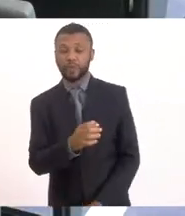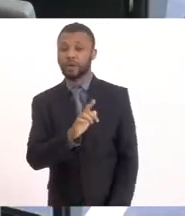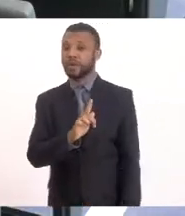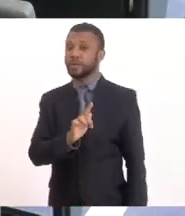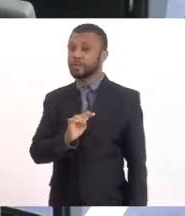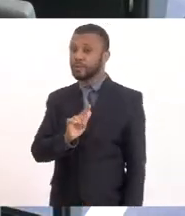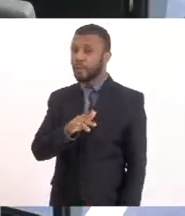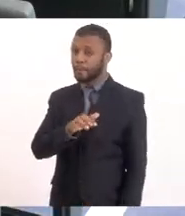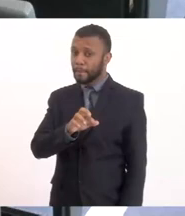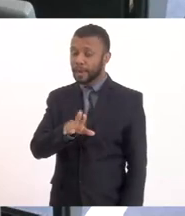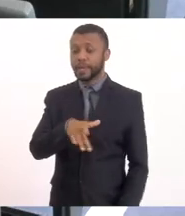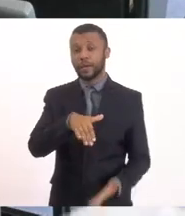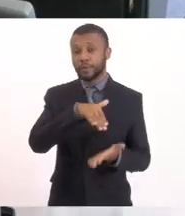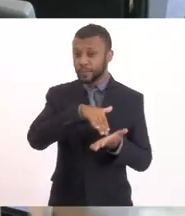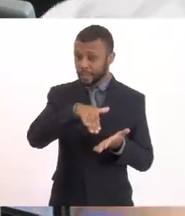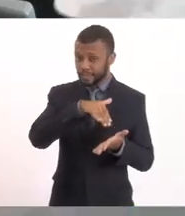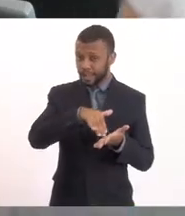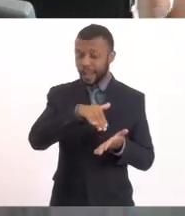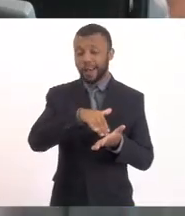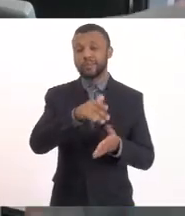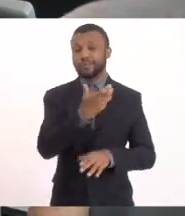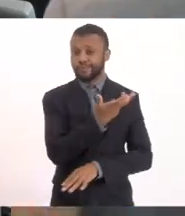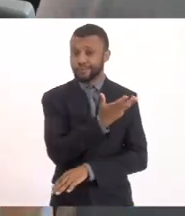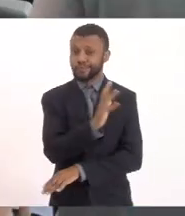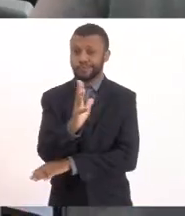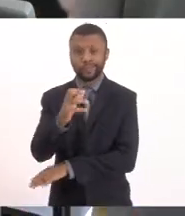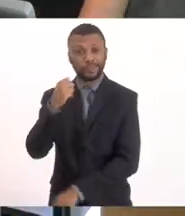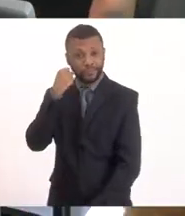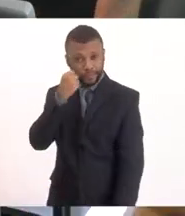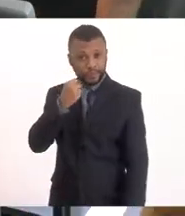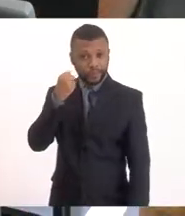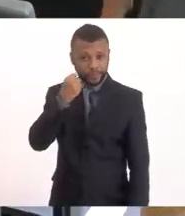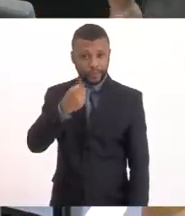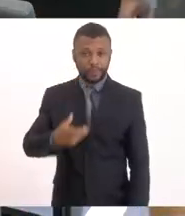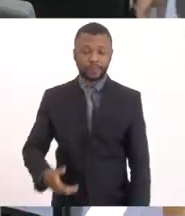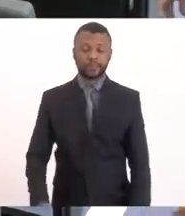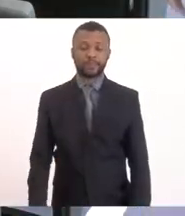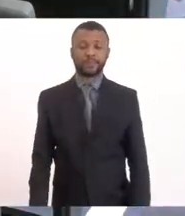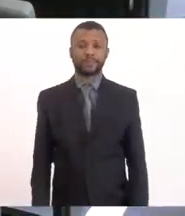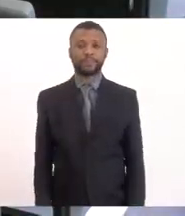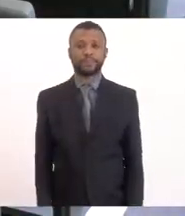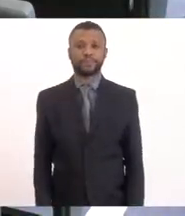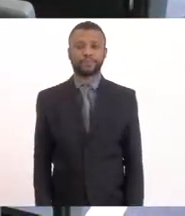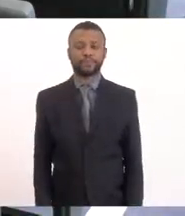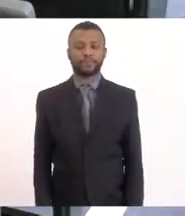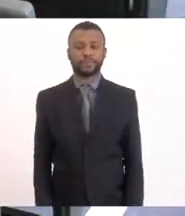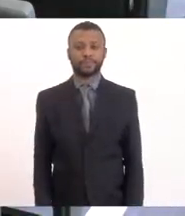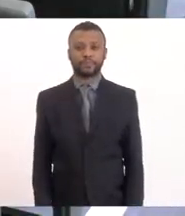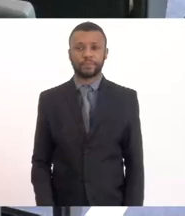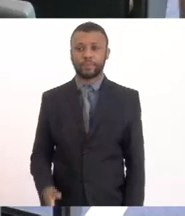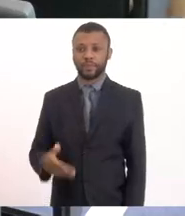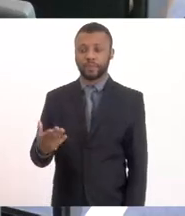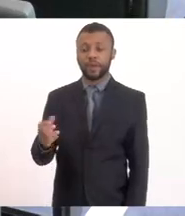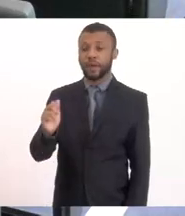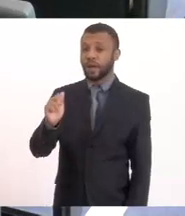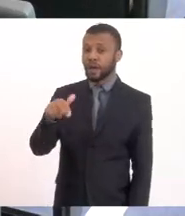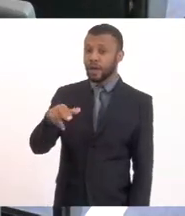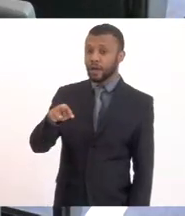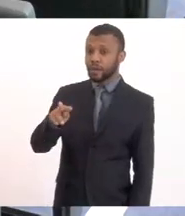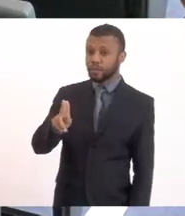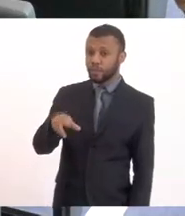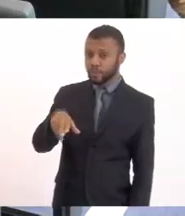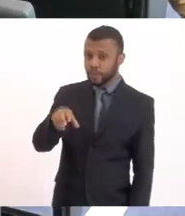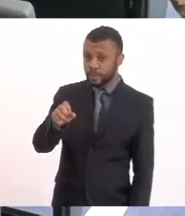municipal de Meio Ambiente de Saquarema, doutor Aníbal Antunes, do coletivo